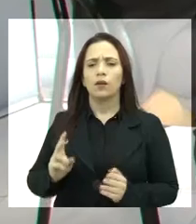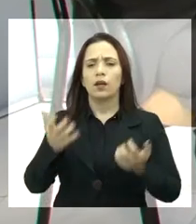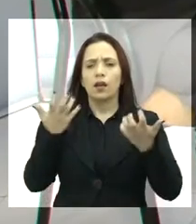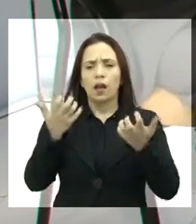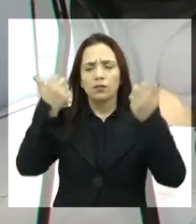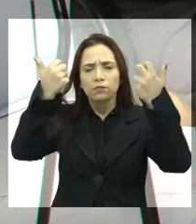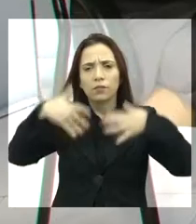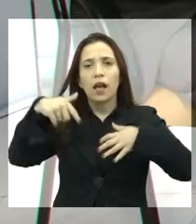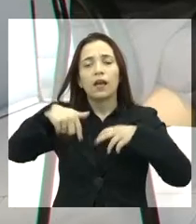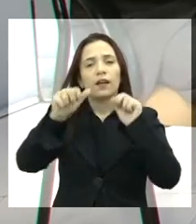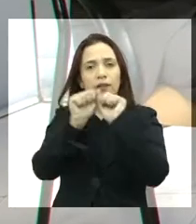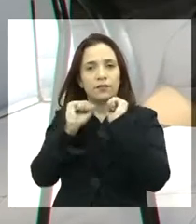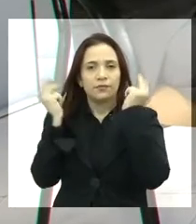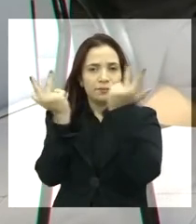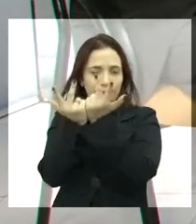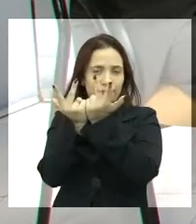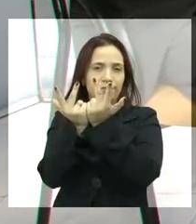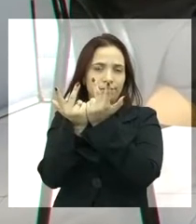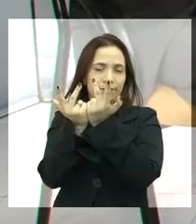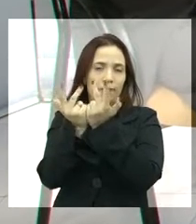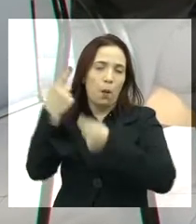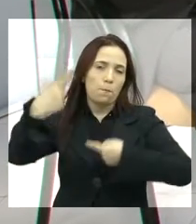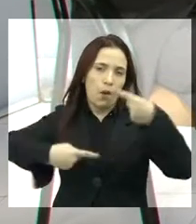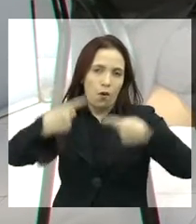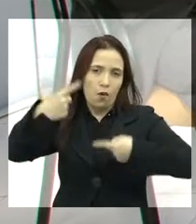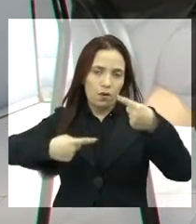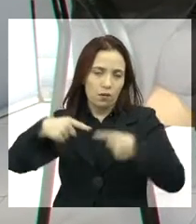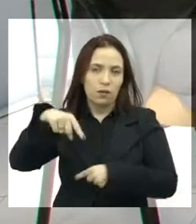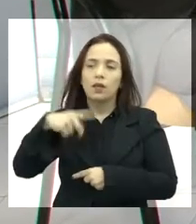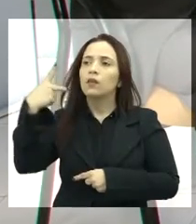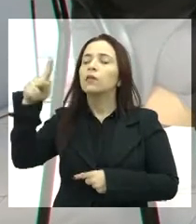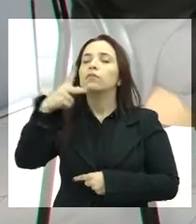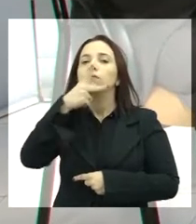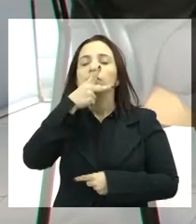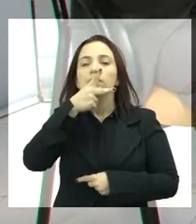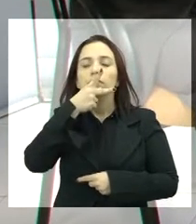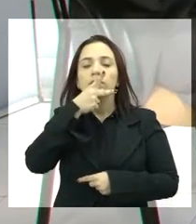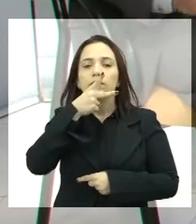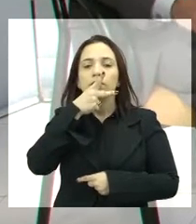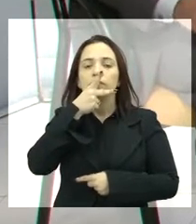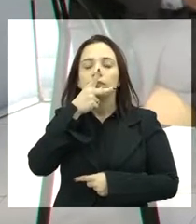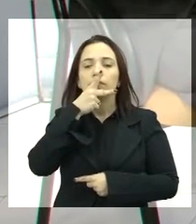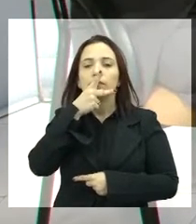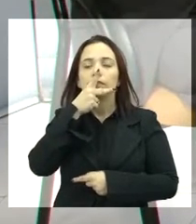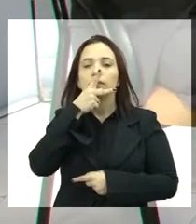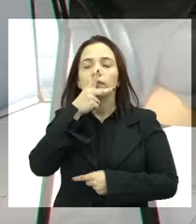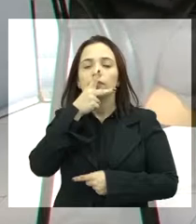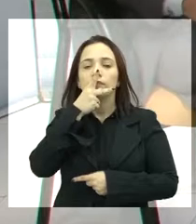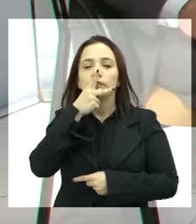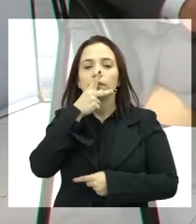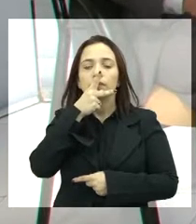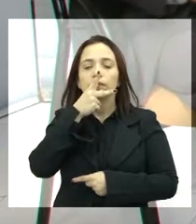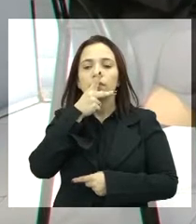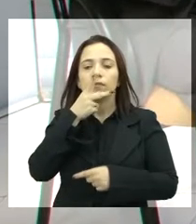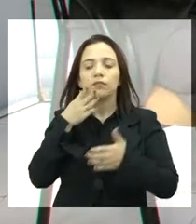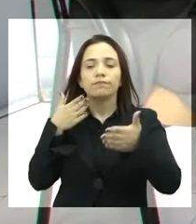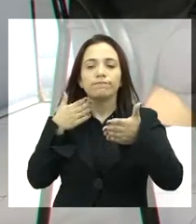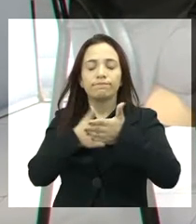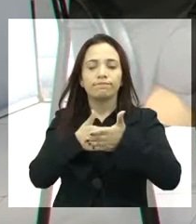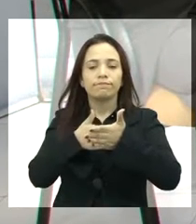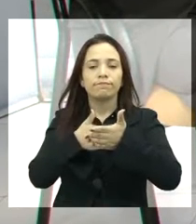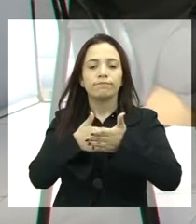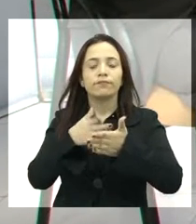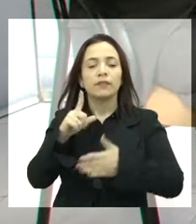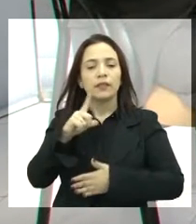que nós estamos em uma casa política e o seu partido não passou naquela cláusula de barreira, digamos assim, homem. E